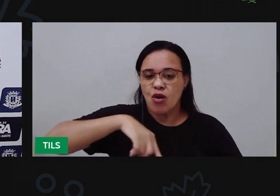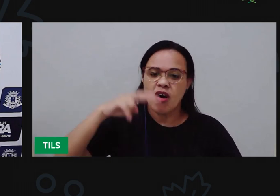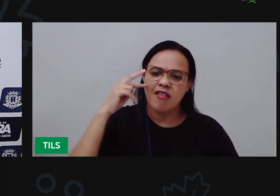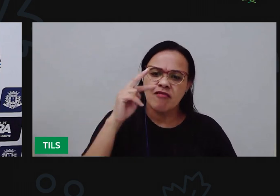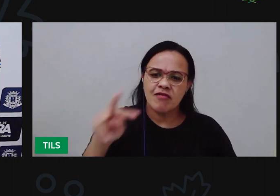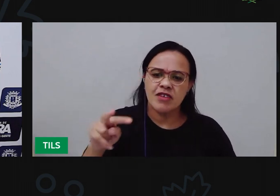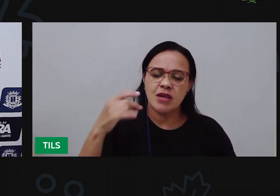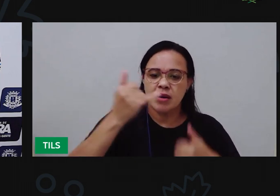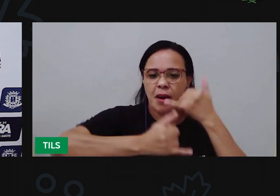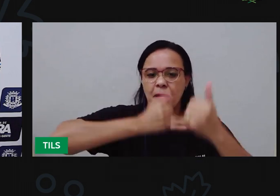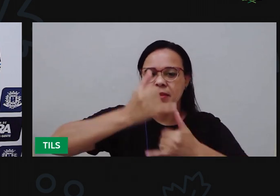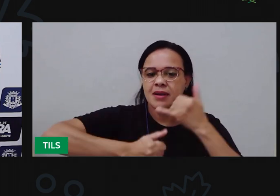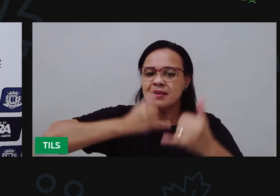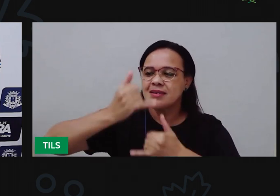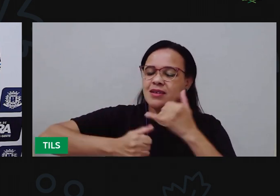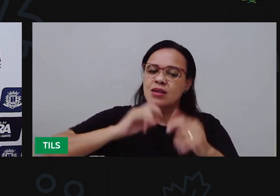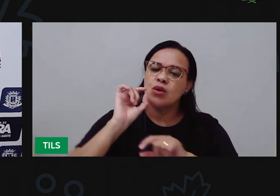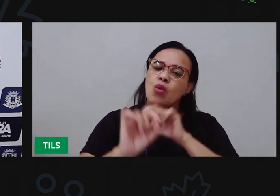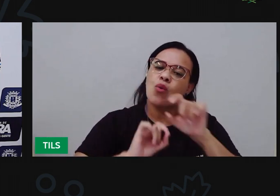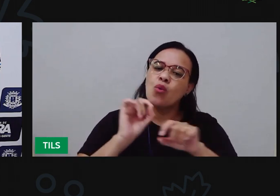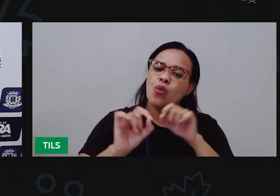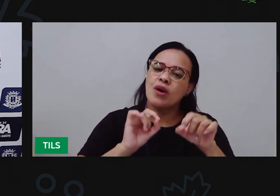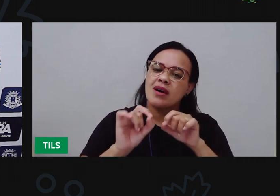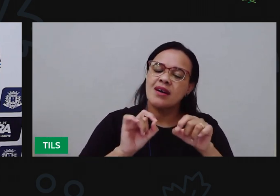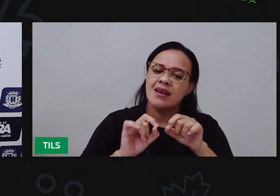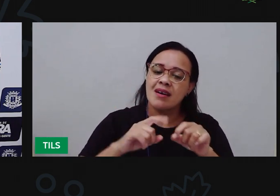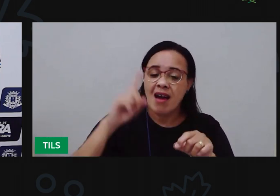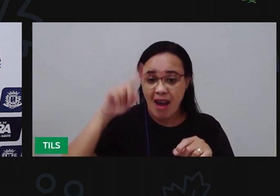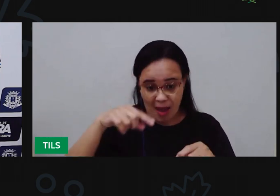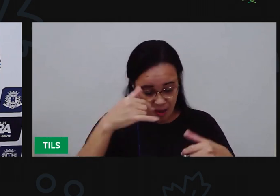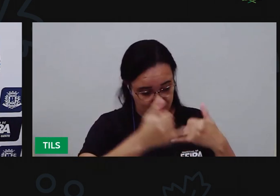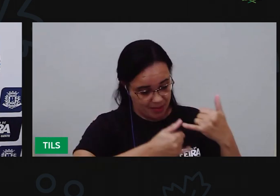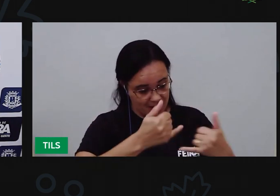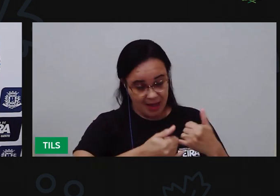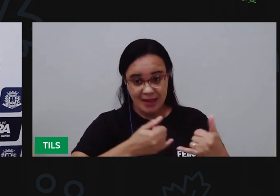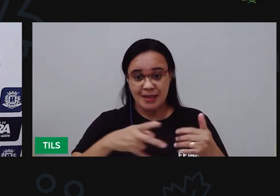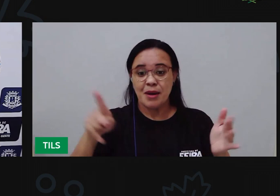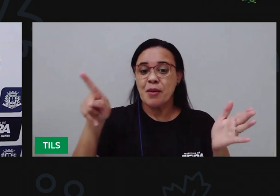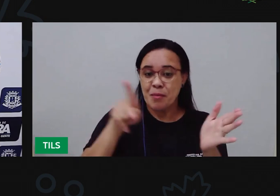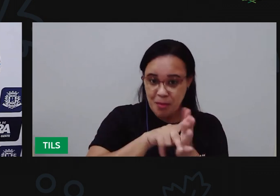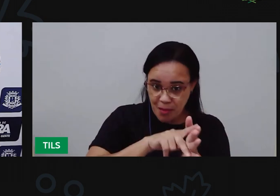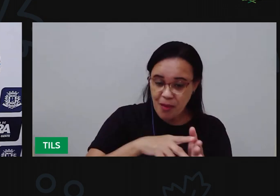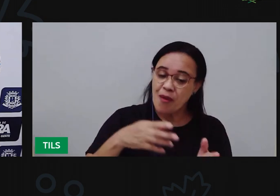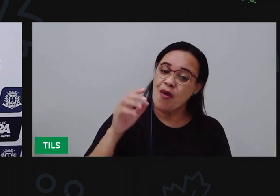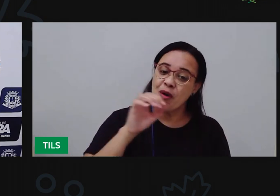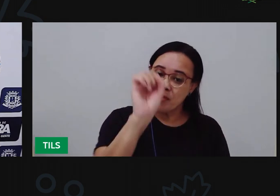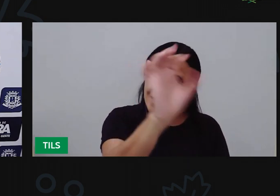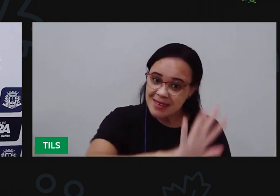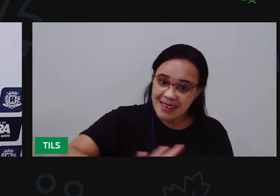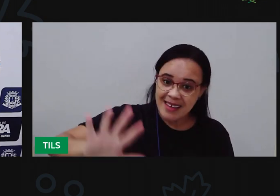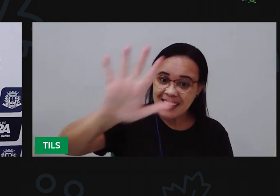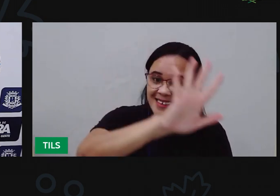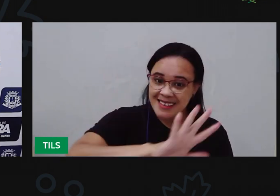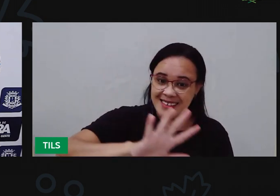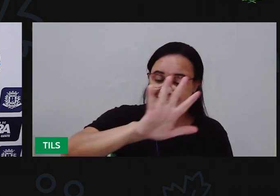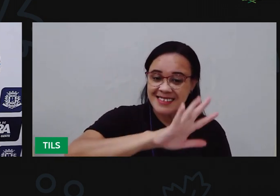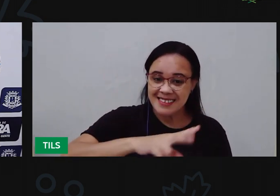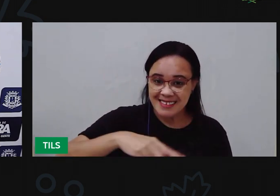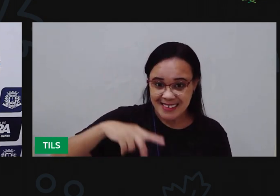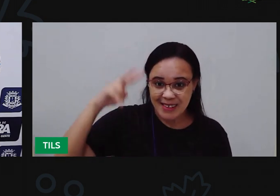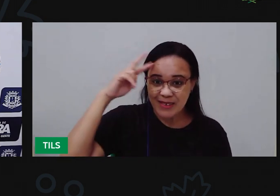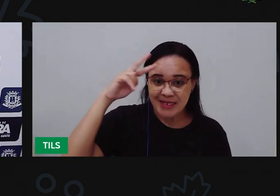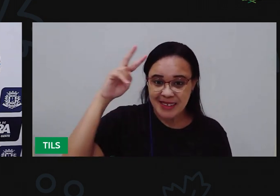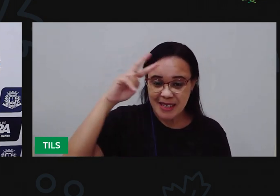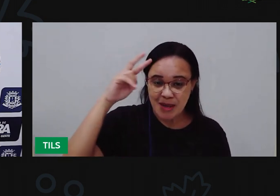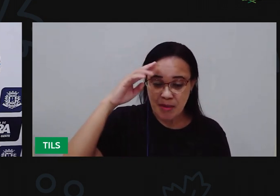Brincadeiras populares Na região nordeste Em especial A brincadeira Amarelinha Vimos que a